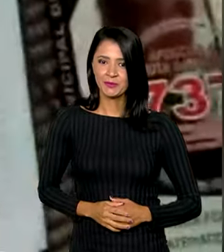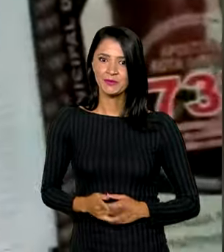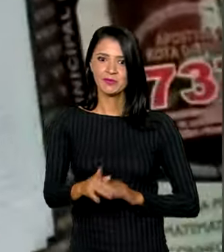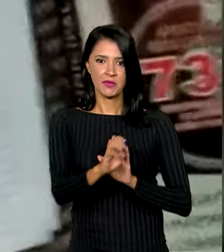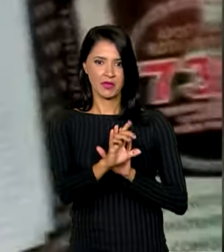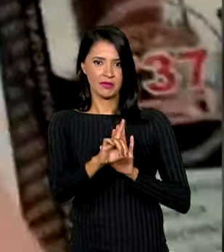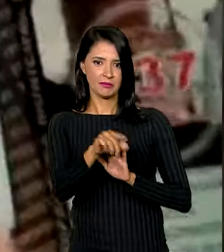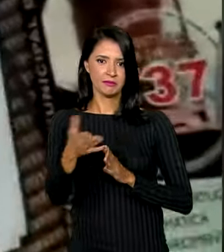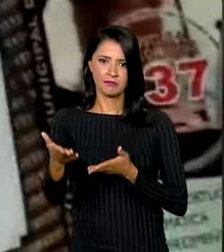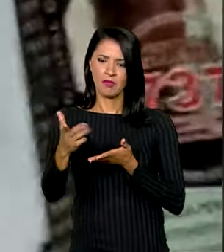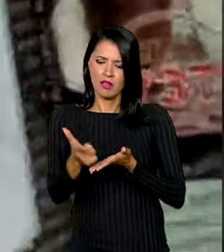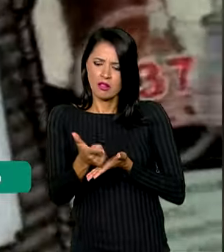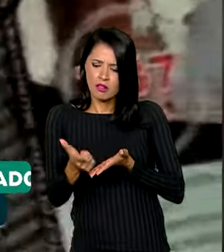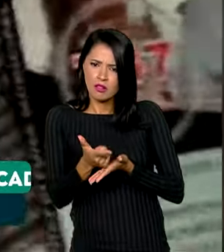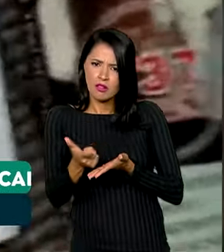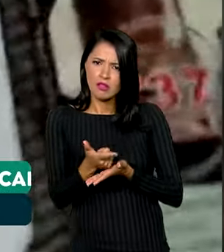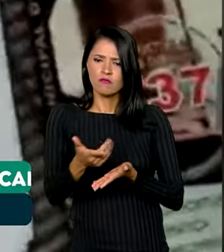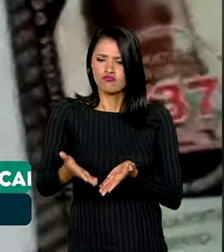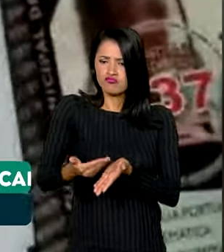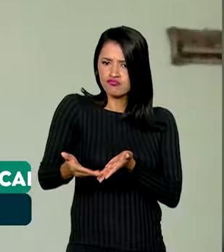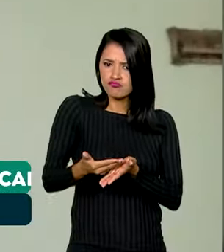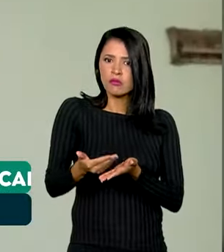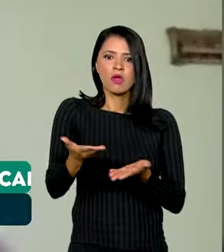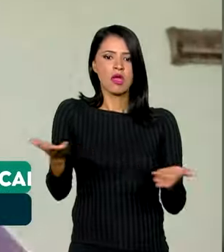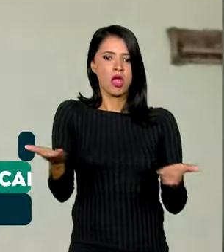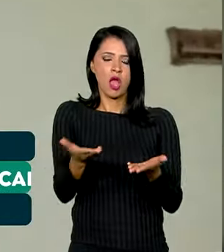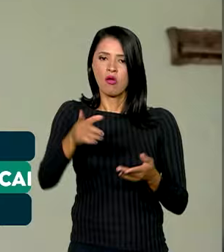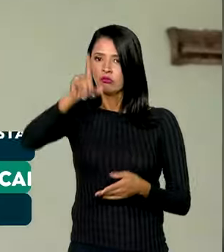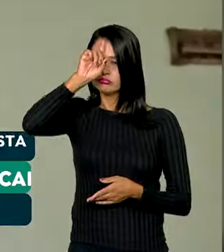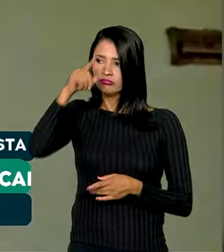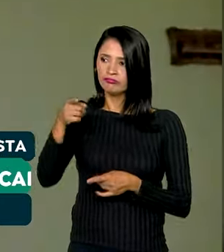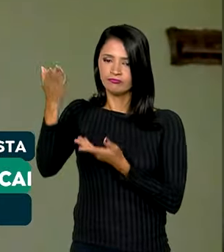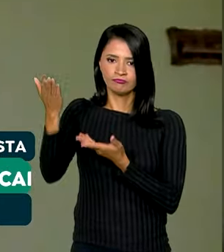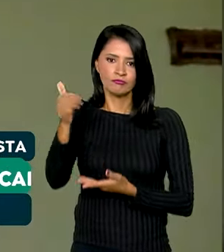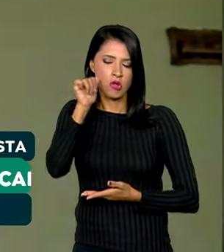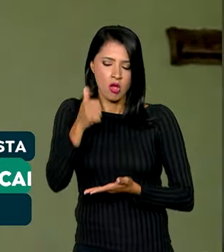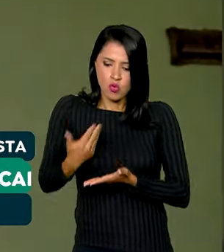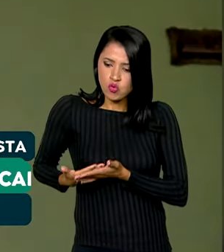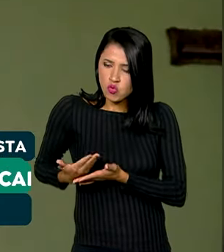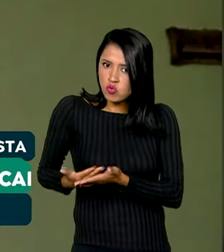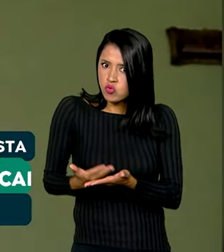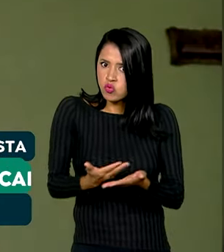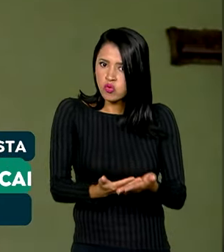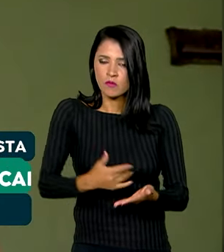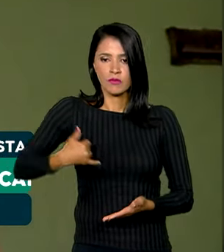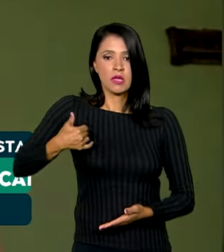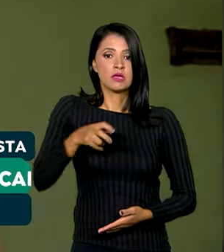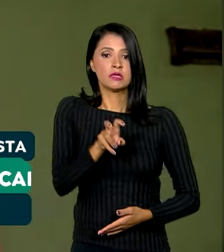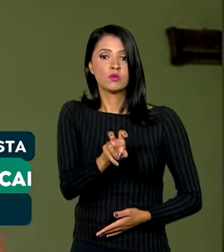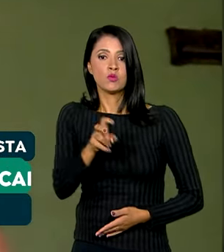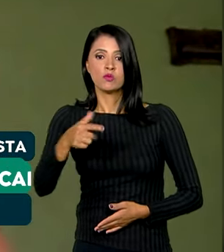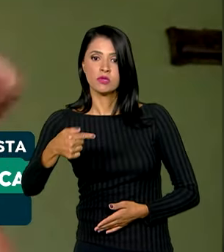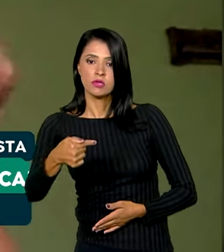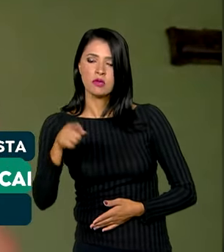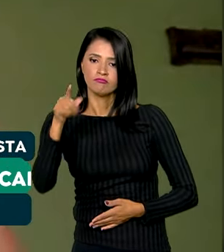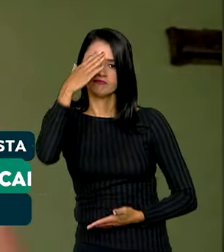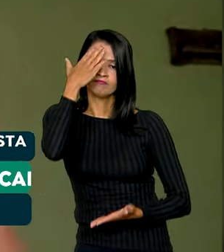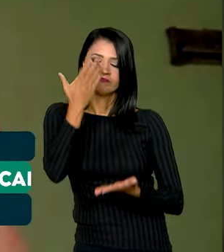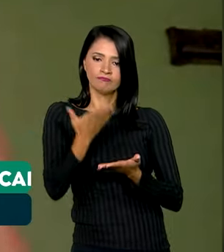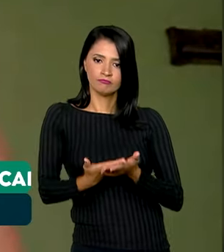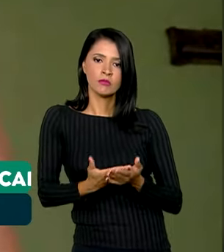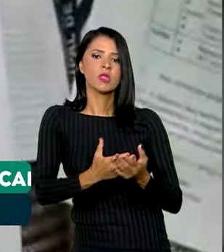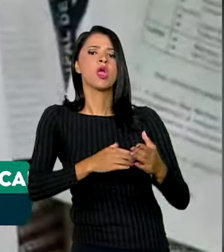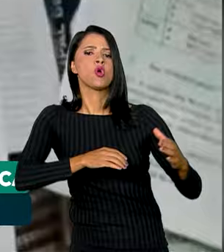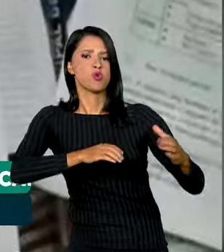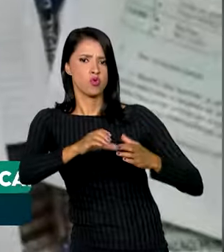Livros e cadernos fazem parte agora da rotina de Rita de Cássia. Aos 57 anos, ela acredita que o